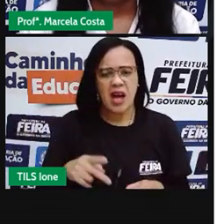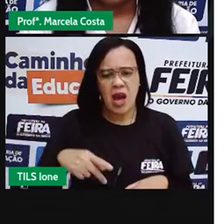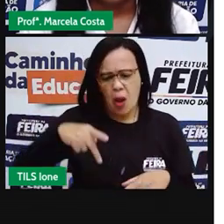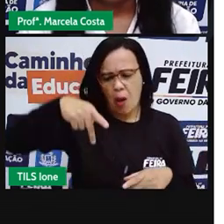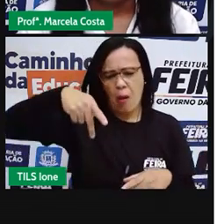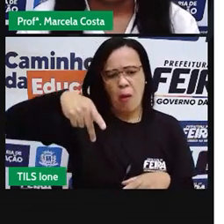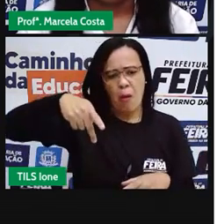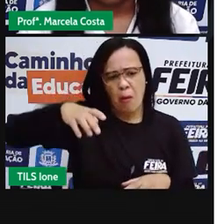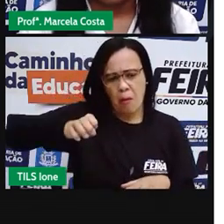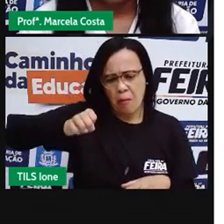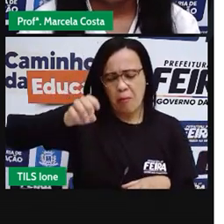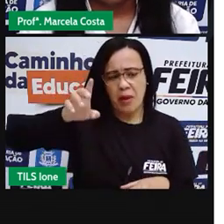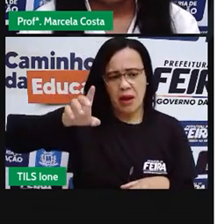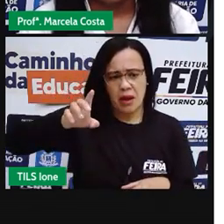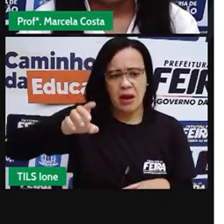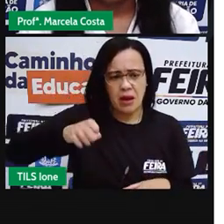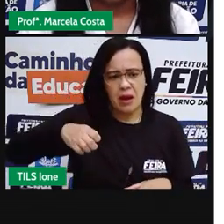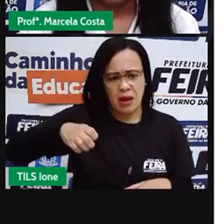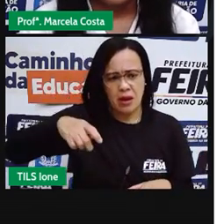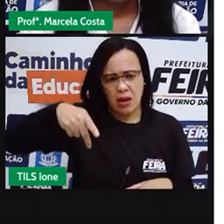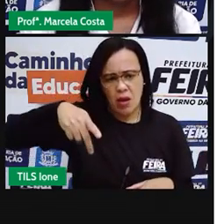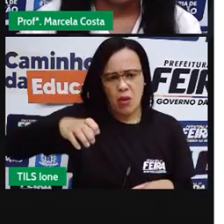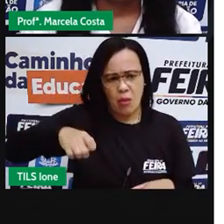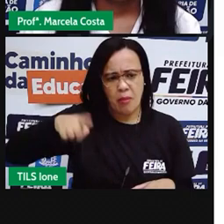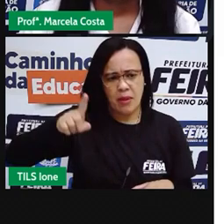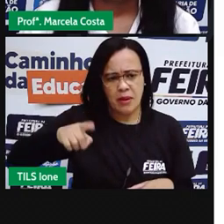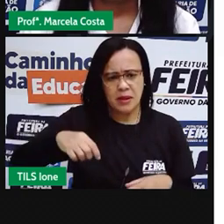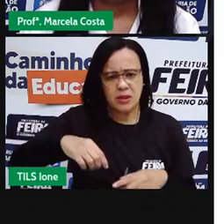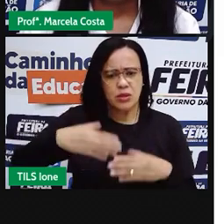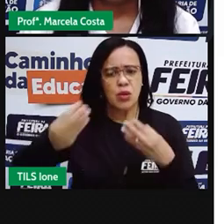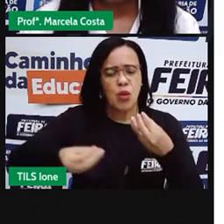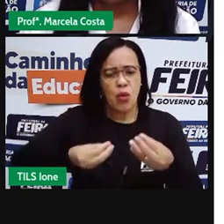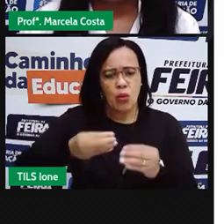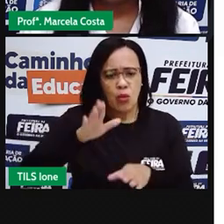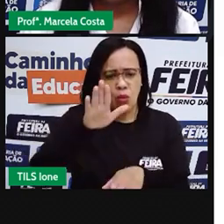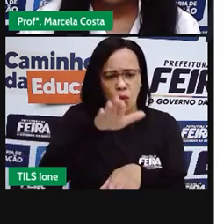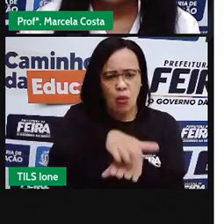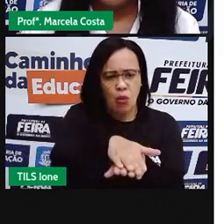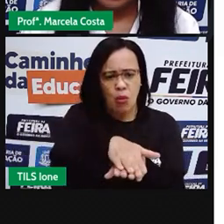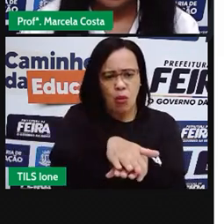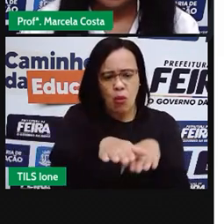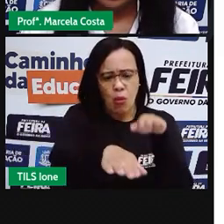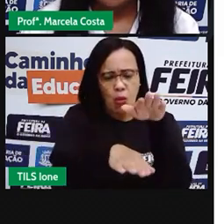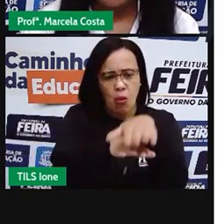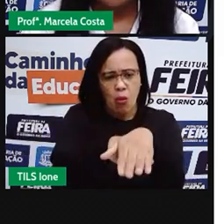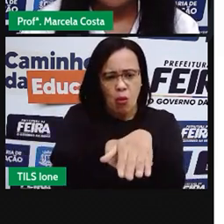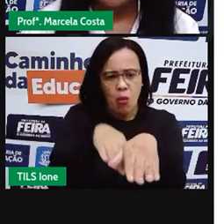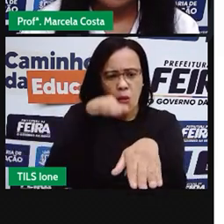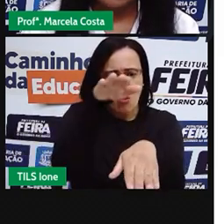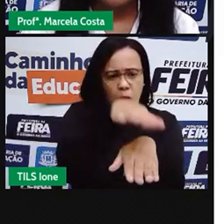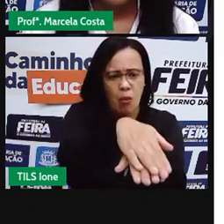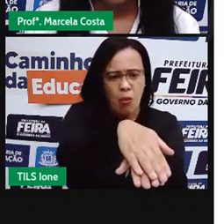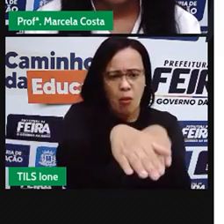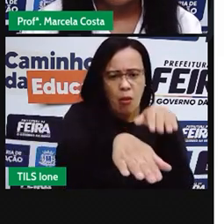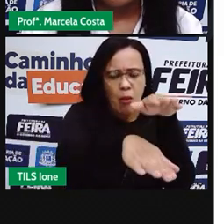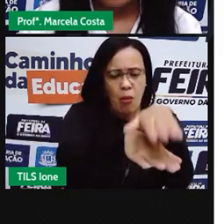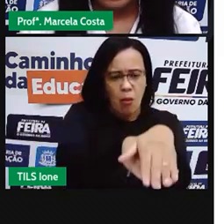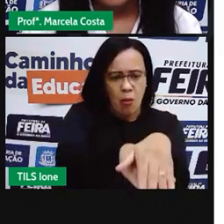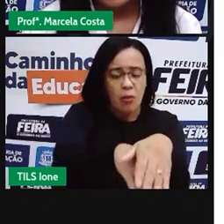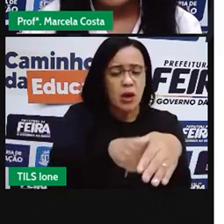direito para frente, o pé esquerdo para trás e vai contando os passos que você vai dar